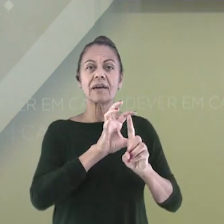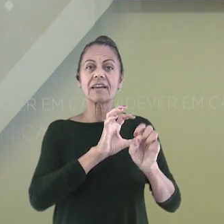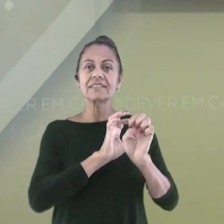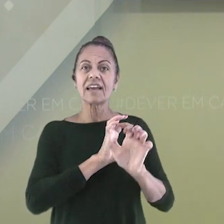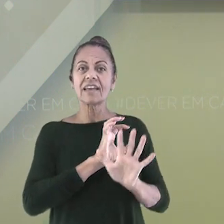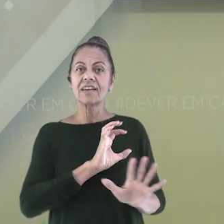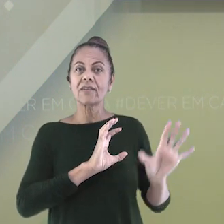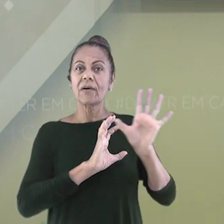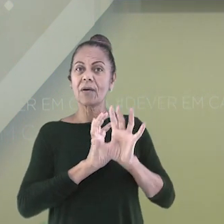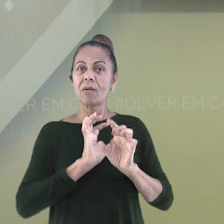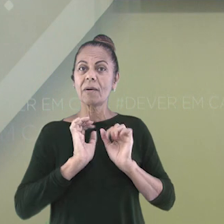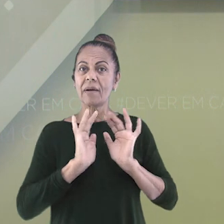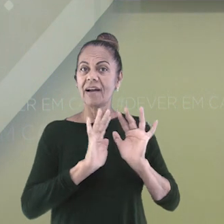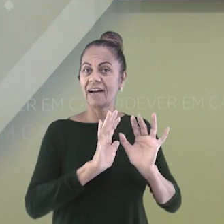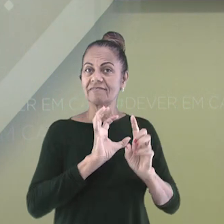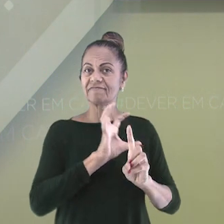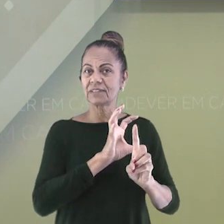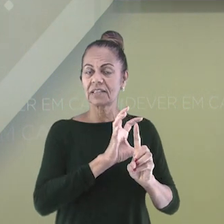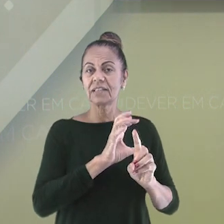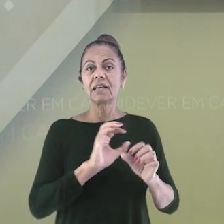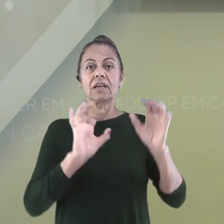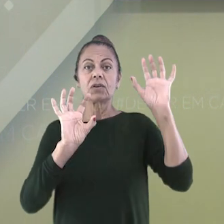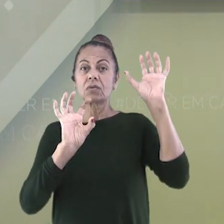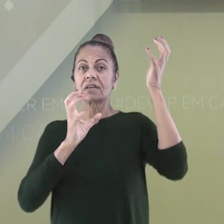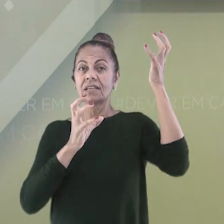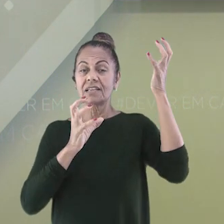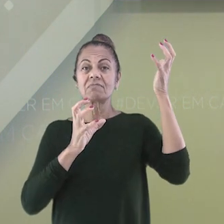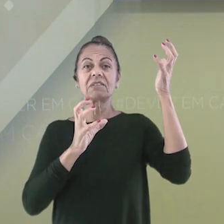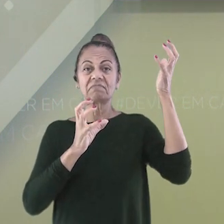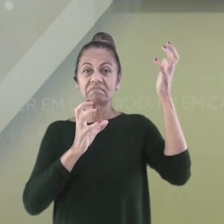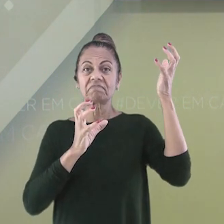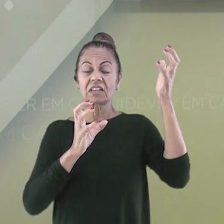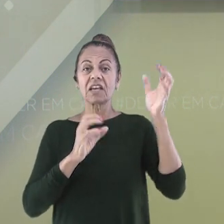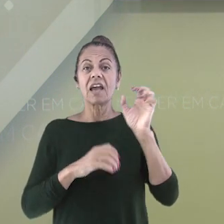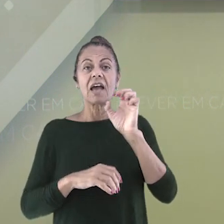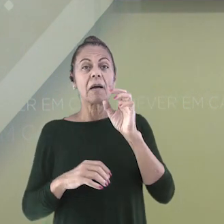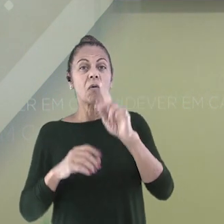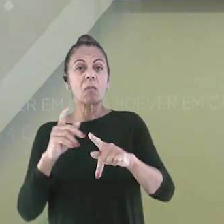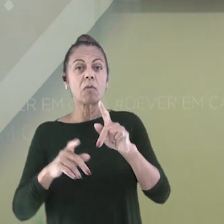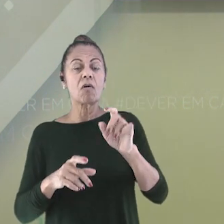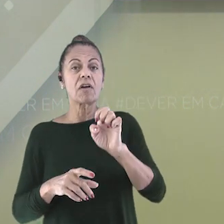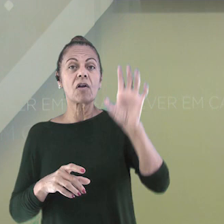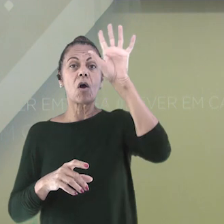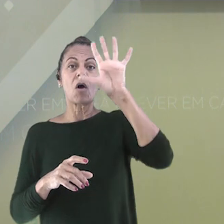O clima foi um fator de atração para que europeus viessem para cá nos séculos XIX e XX.